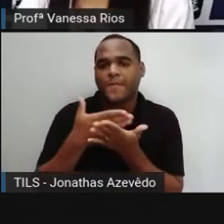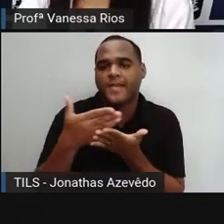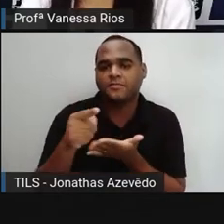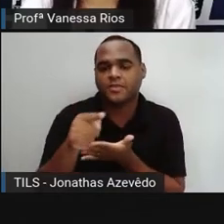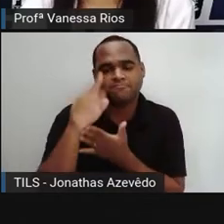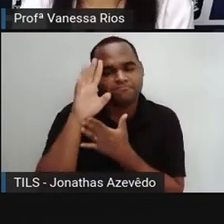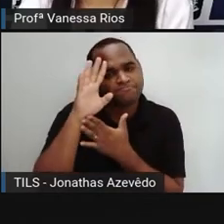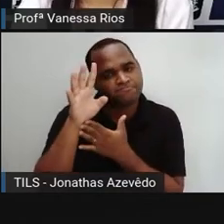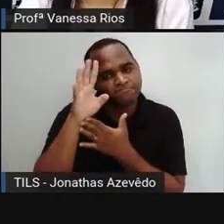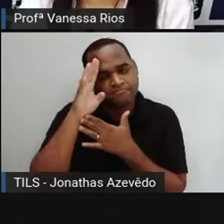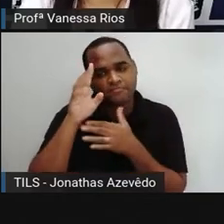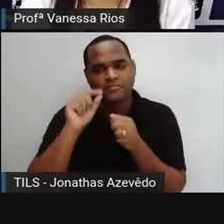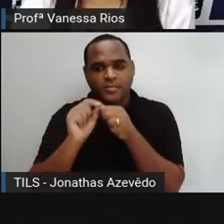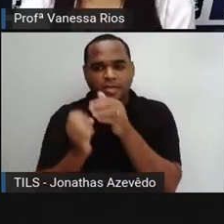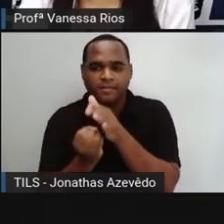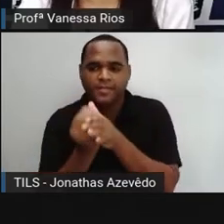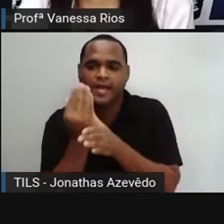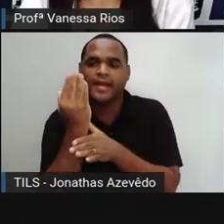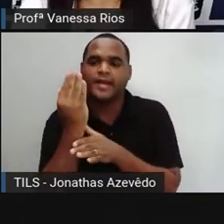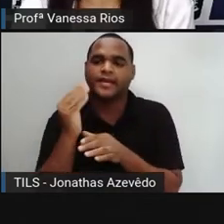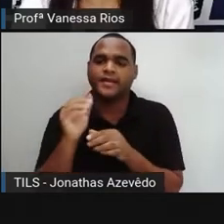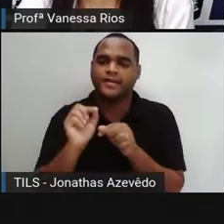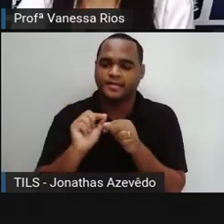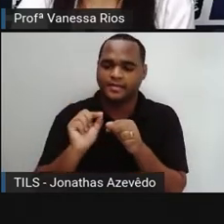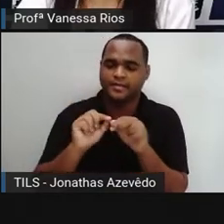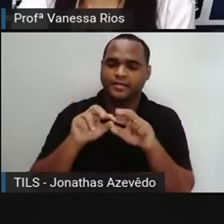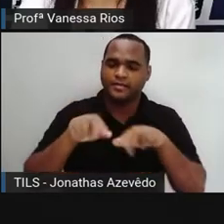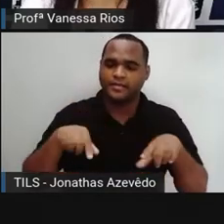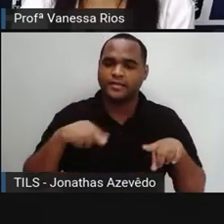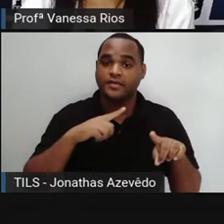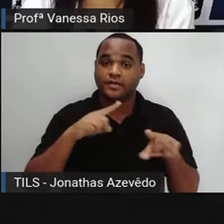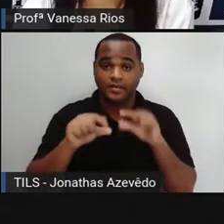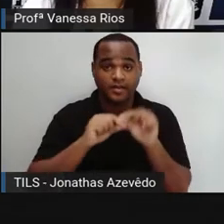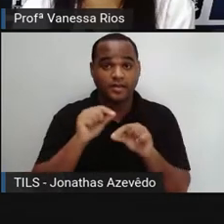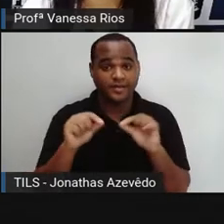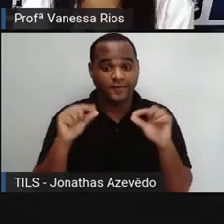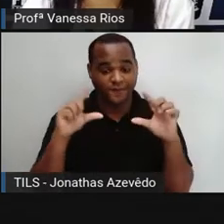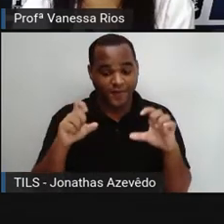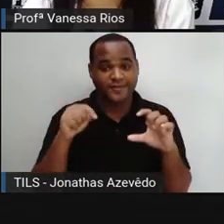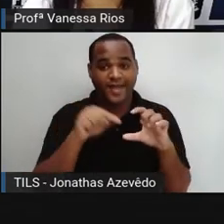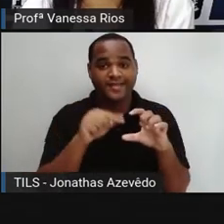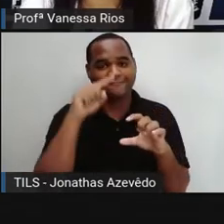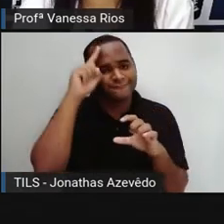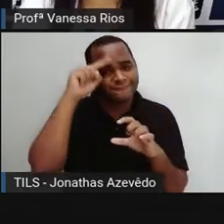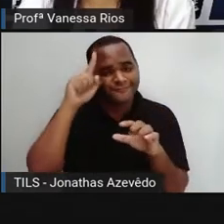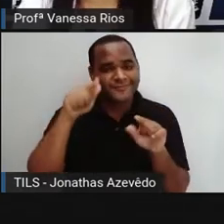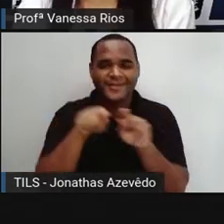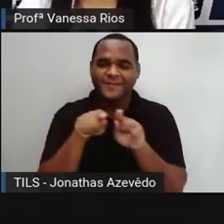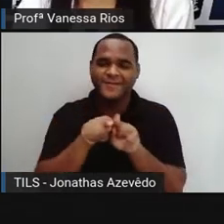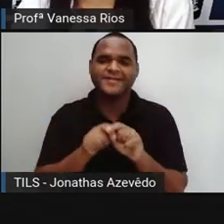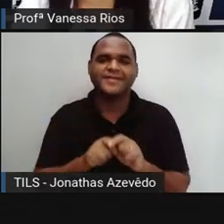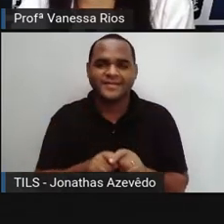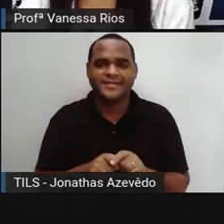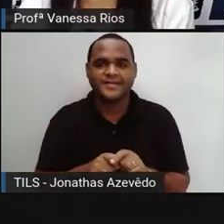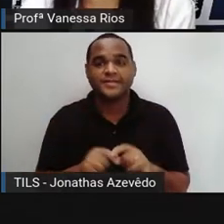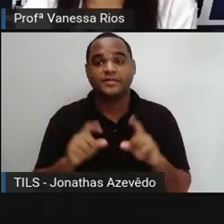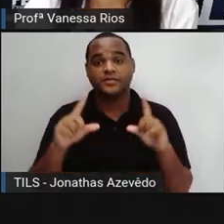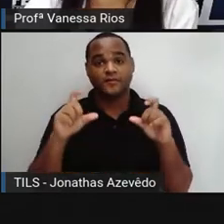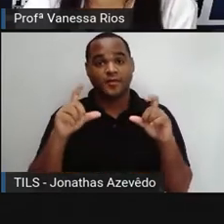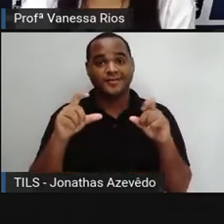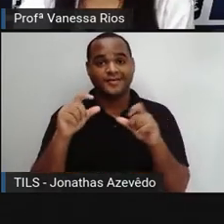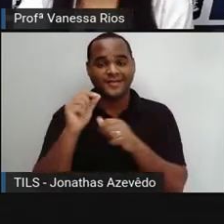pensando aí que tudo foi inventado, inclusive a câmera fotográfica. Então, a fotografia